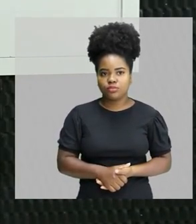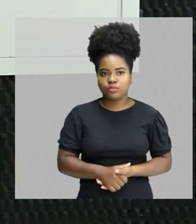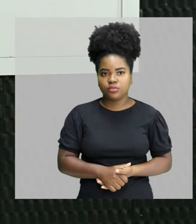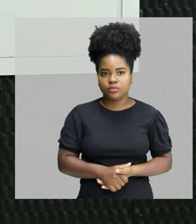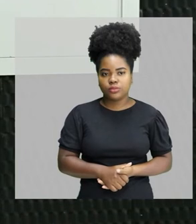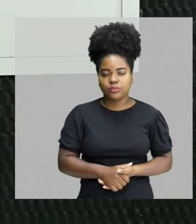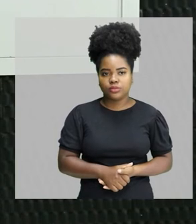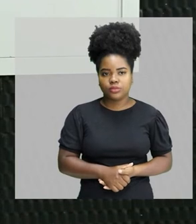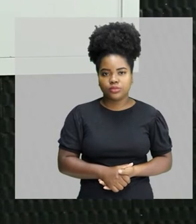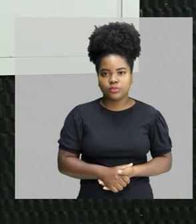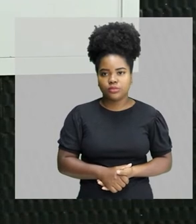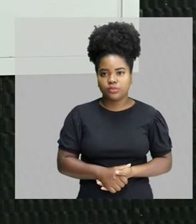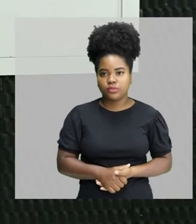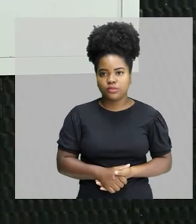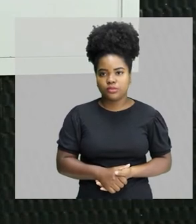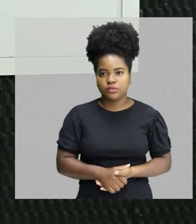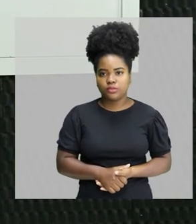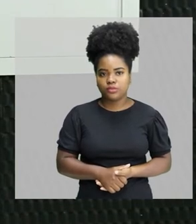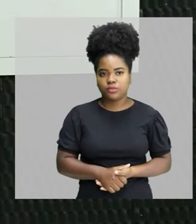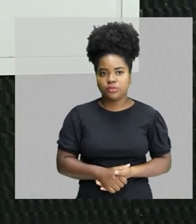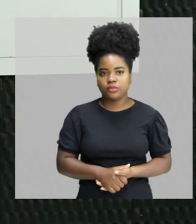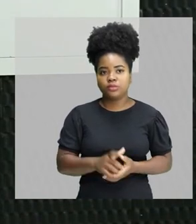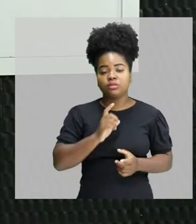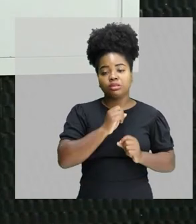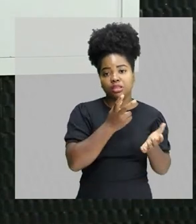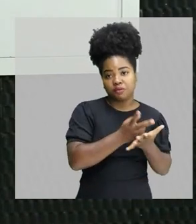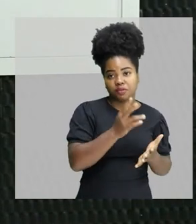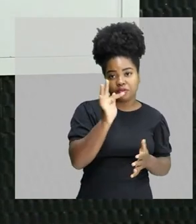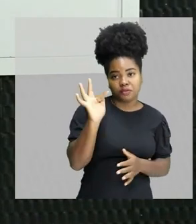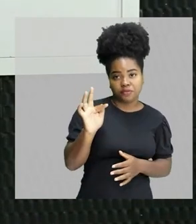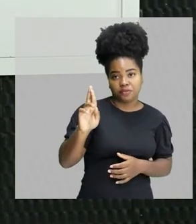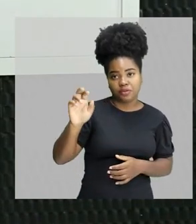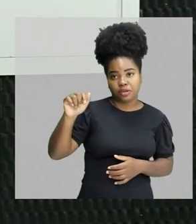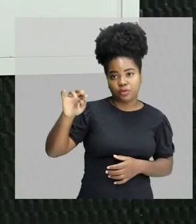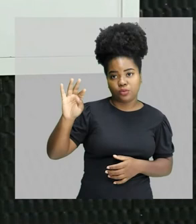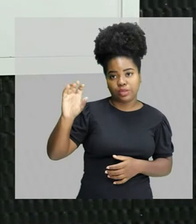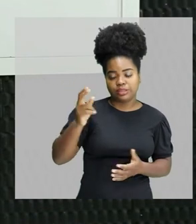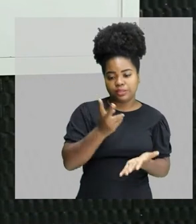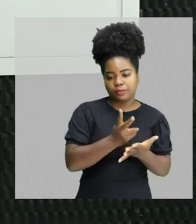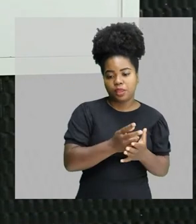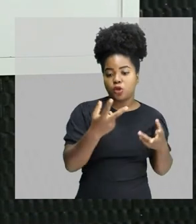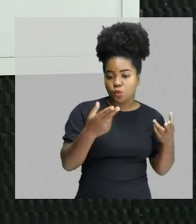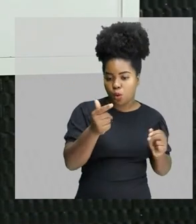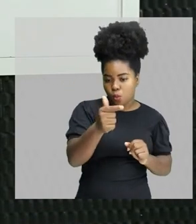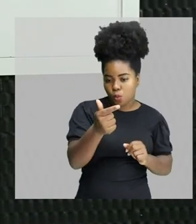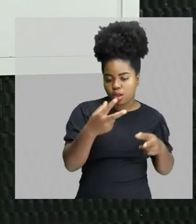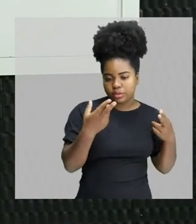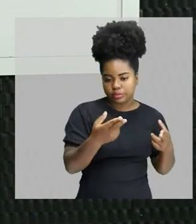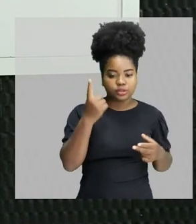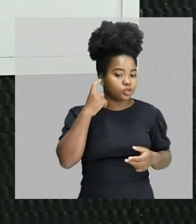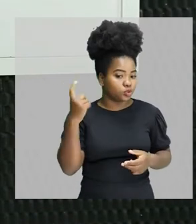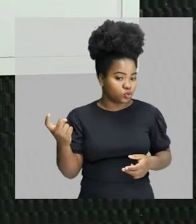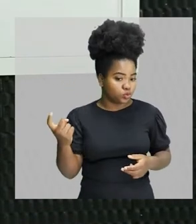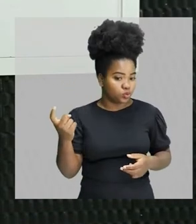sons, né? De mesma frequência. Já vou até adiantar aqui, né? Sons